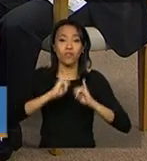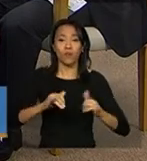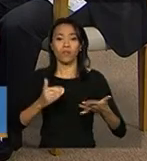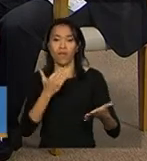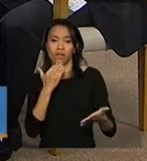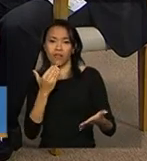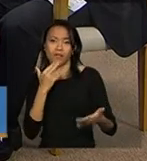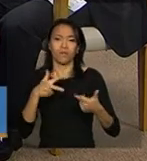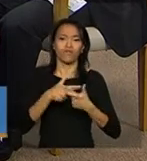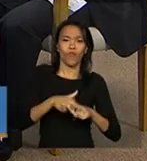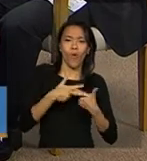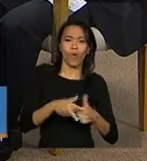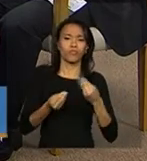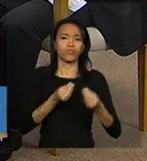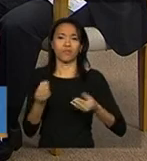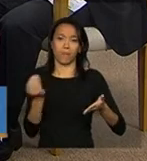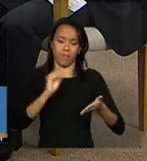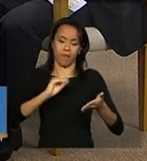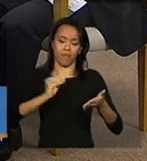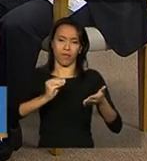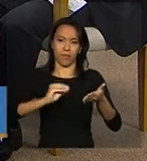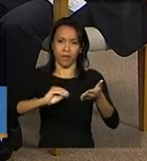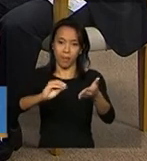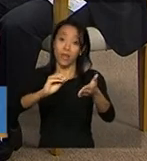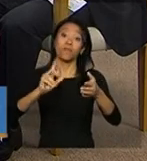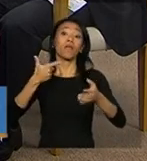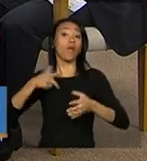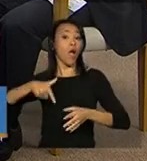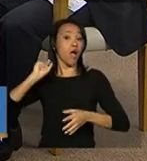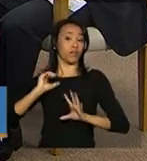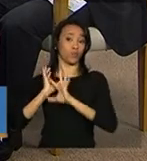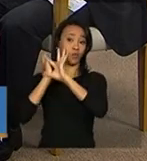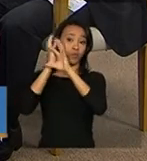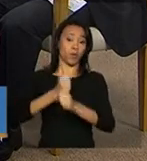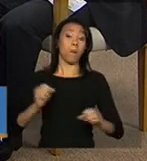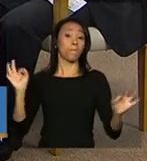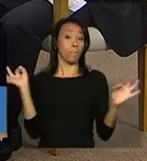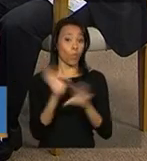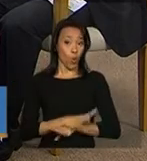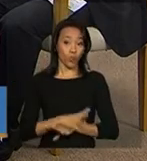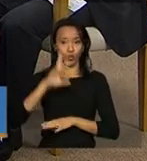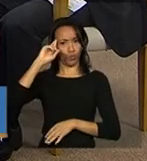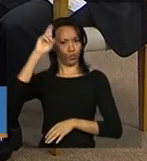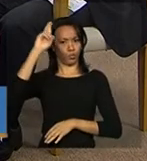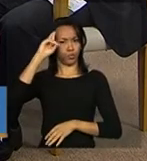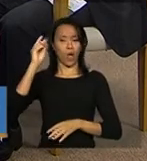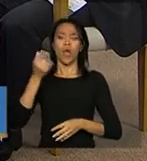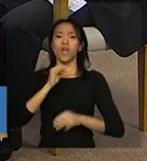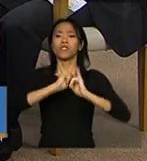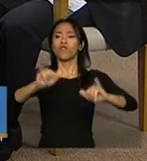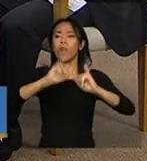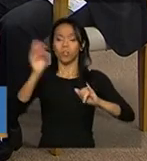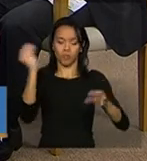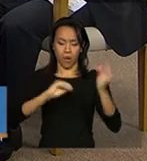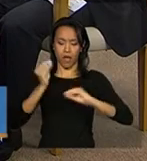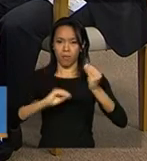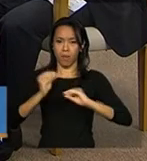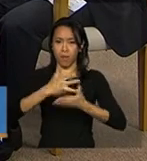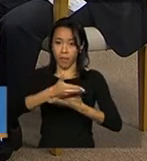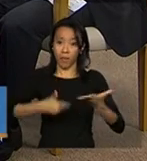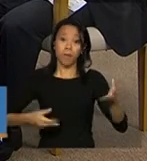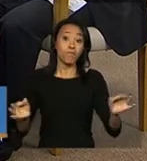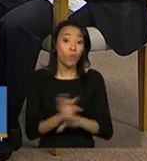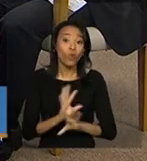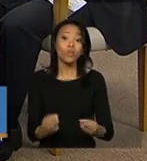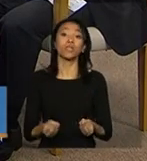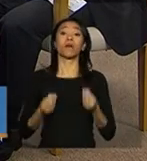Porque no Demonstrativo anterior, a partir do momento que o Demonstrativo era fechado, que o gestor fechava, concluía o preenchimento do Demonstrativo e encaminhava para o